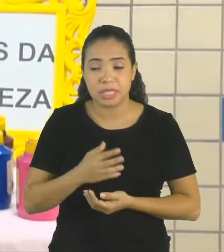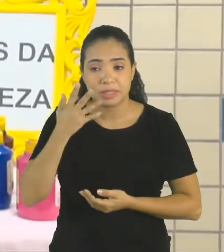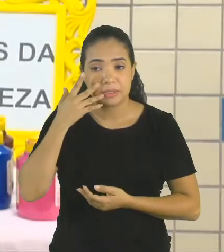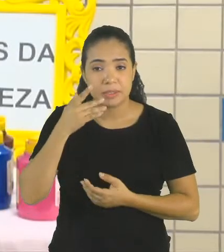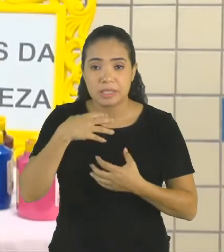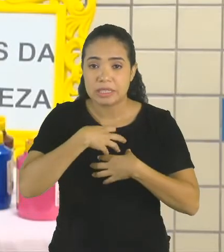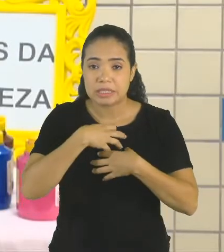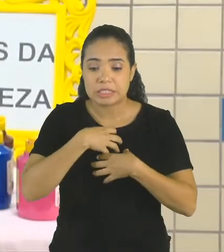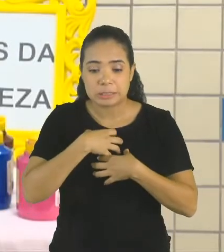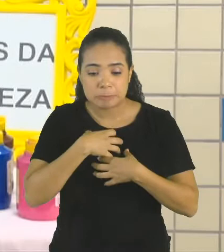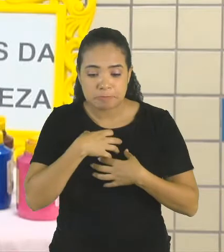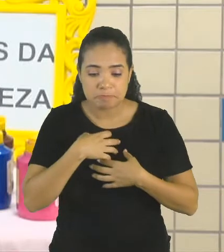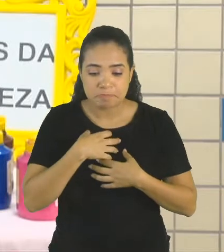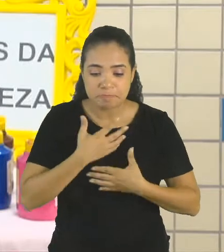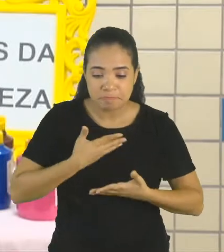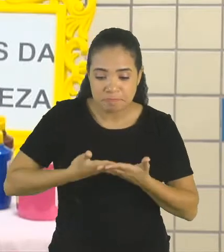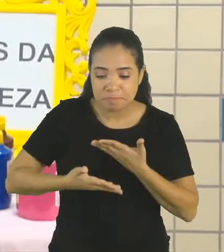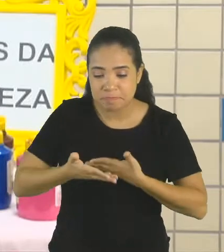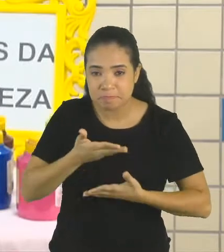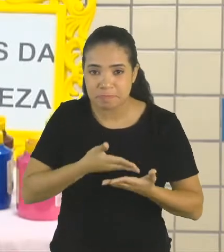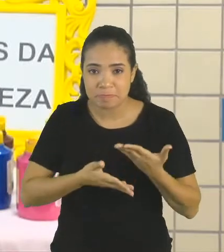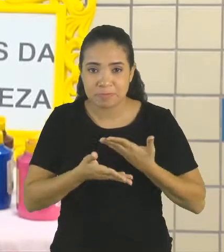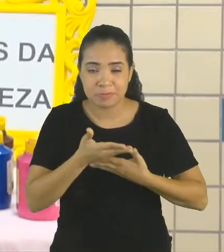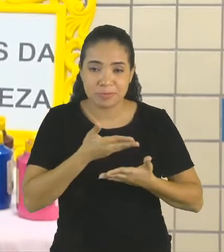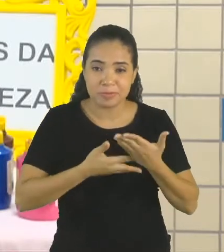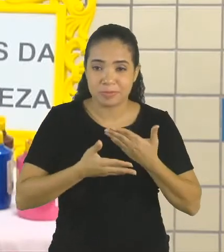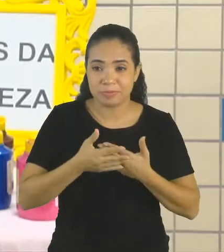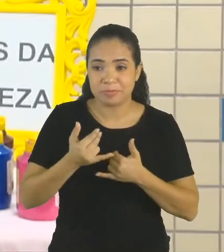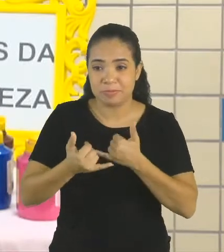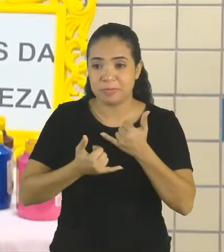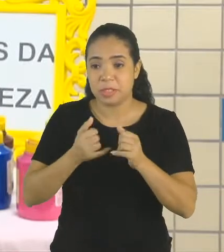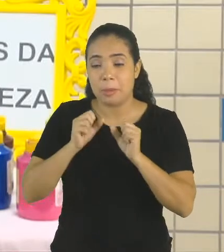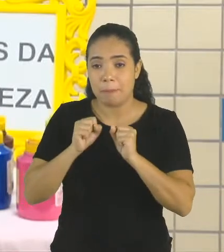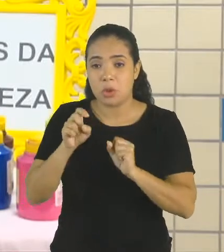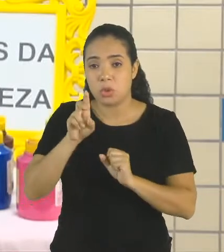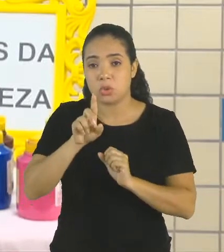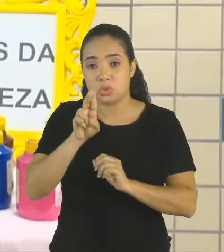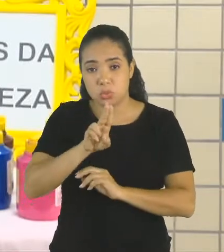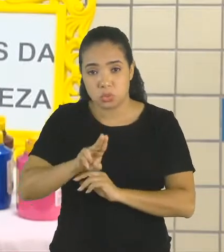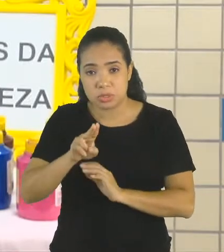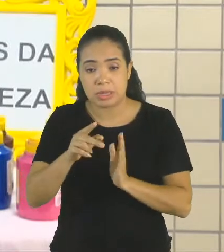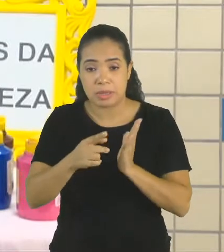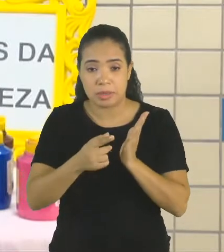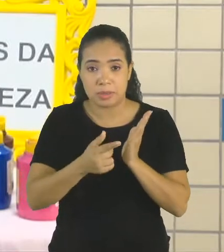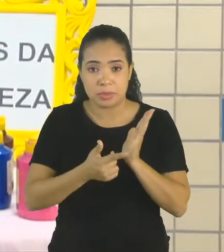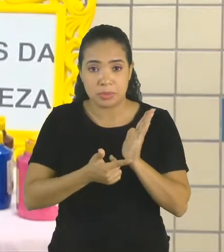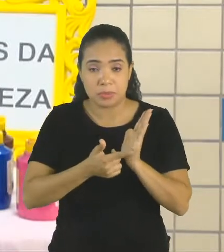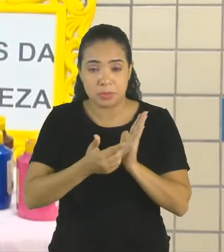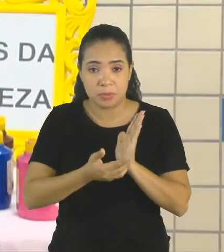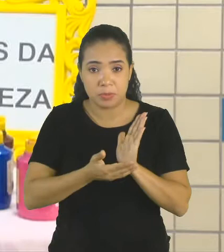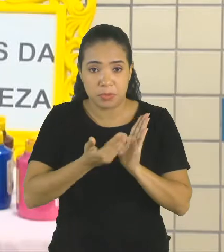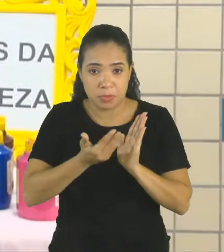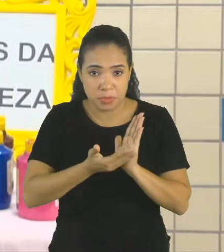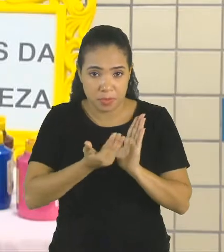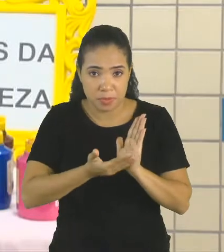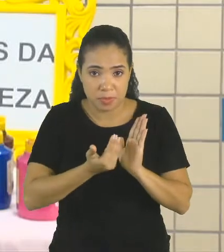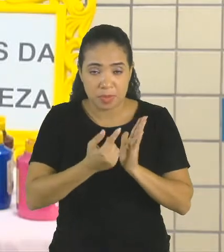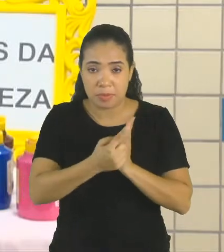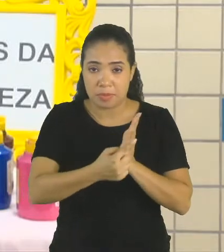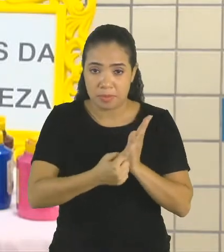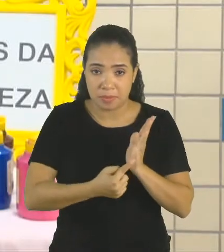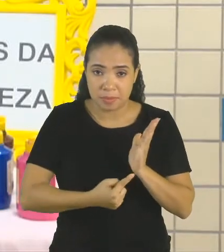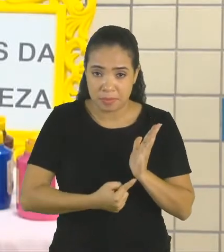envolvidas em todo esse processo. E pode utilizar também o caderno. Ao utilizar o caderno, é muito importante